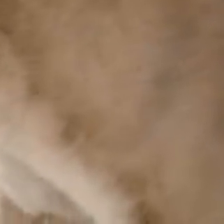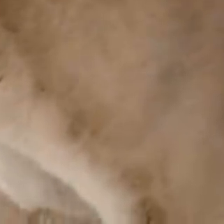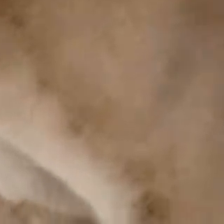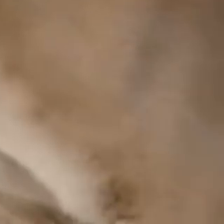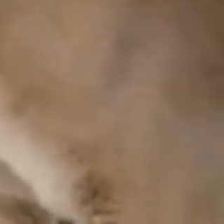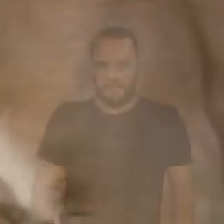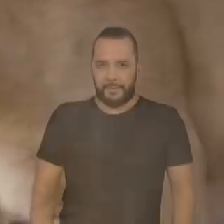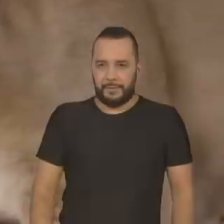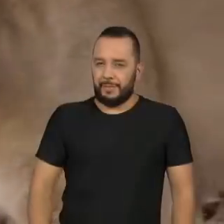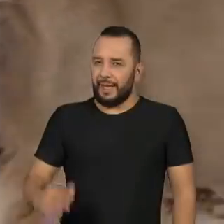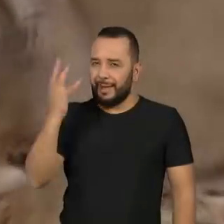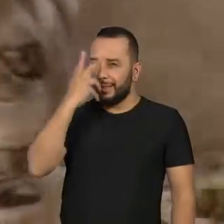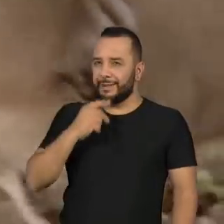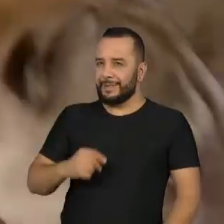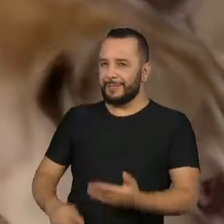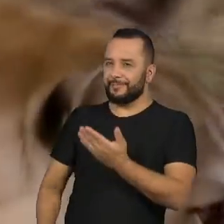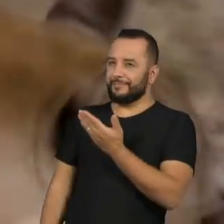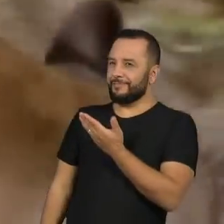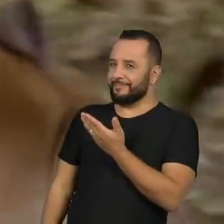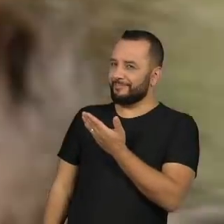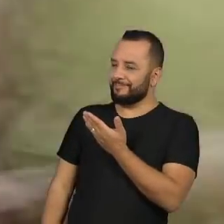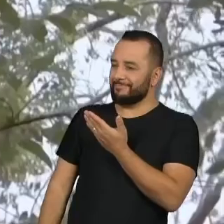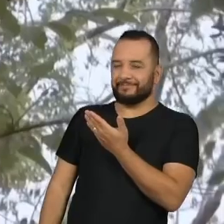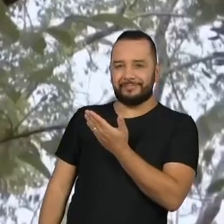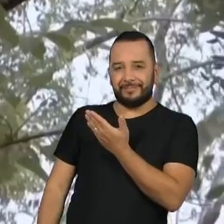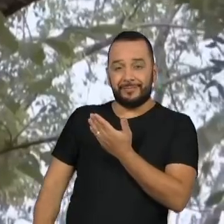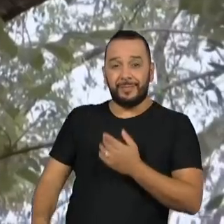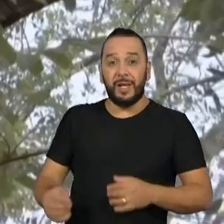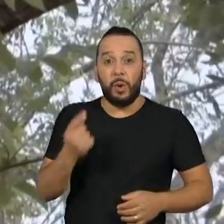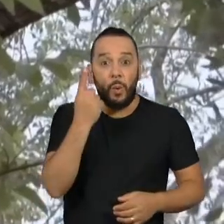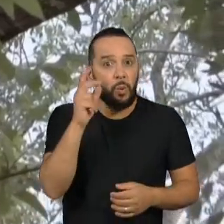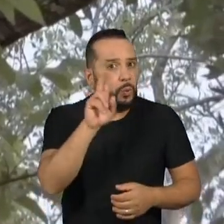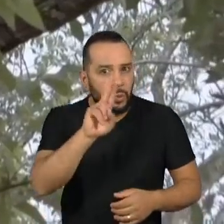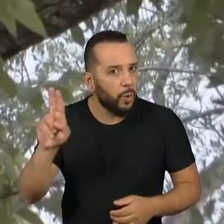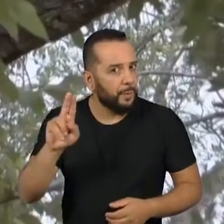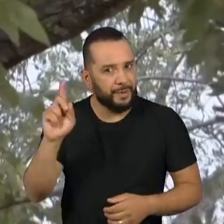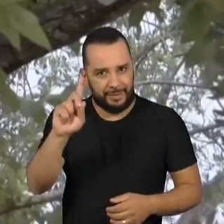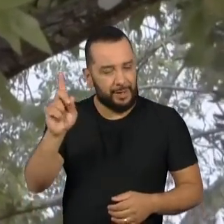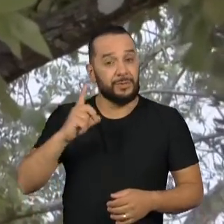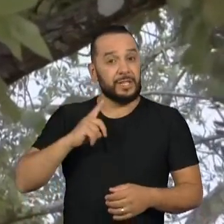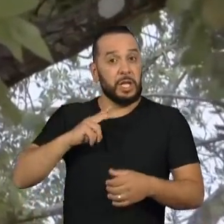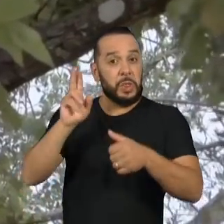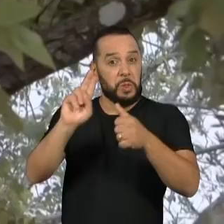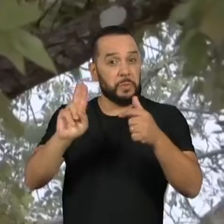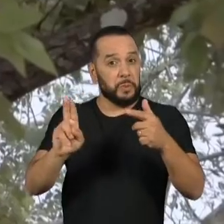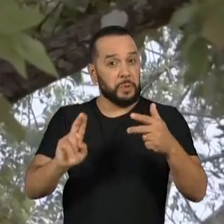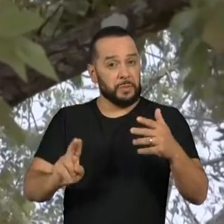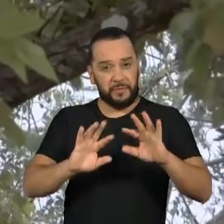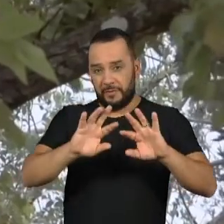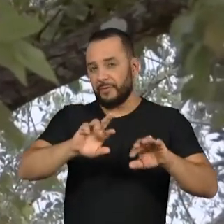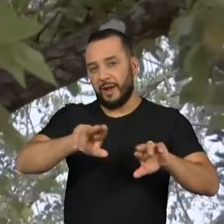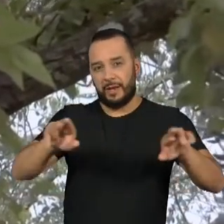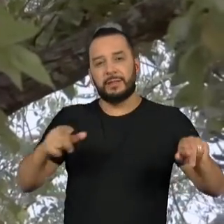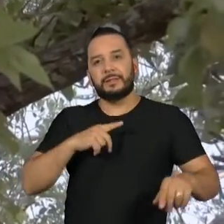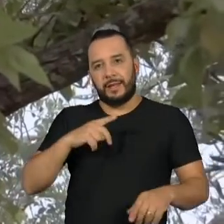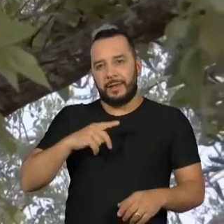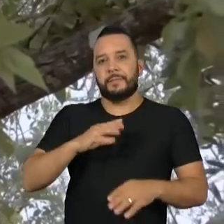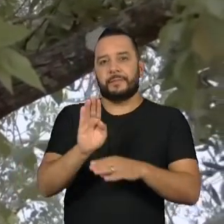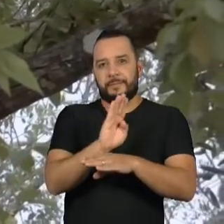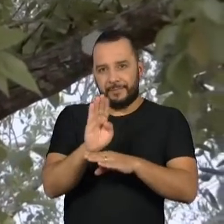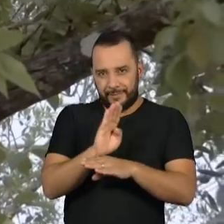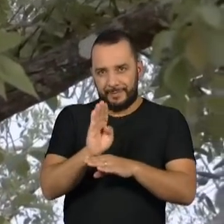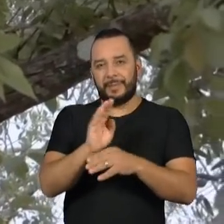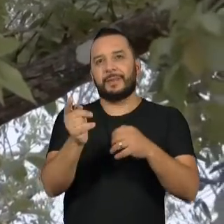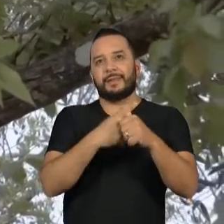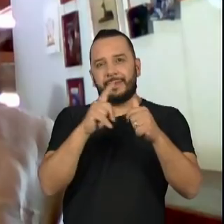Uma beleza imensa que um nome só não é capaz de descrever. A gente conhece muito como onça parda, mas ela é chamada